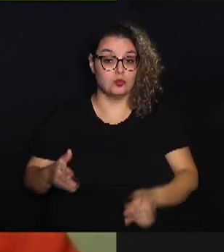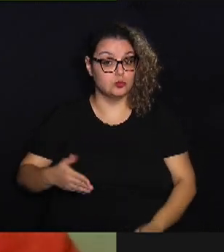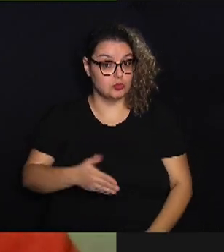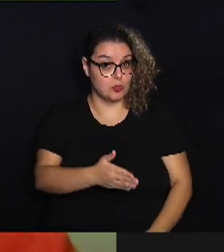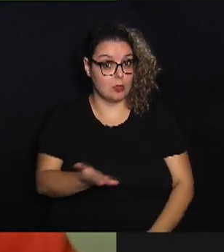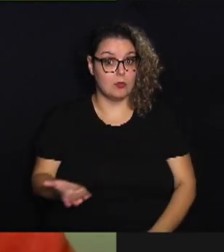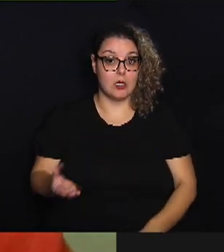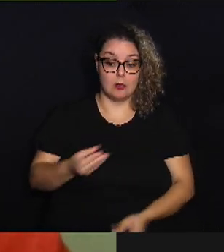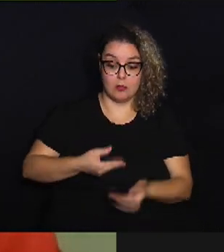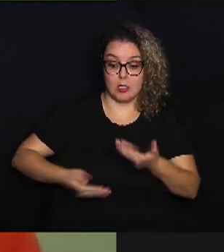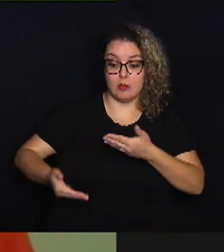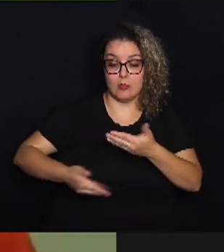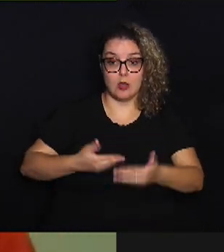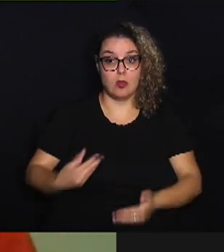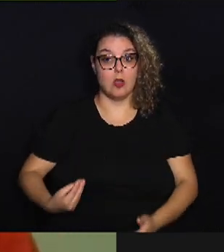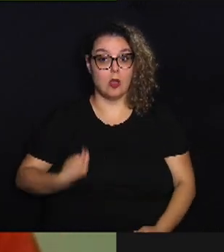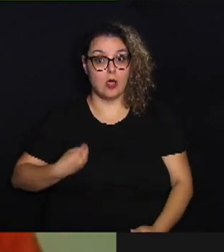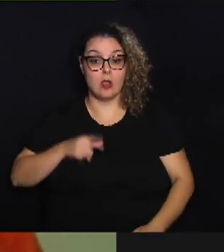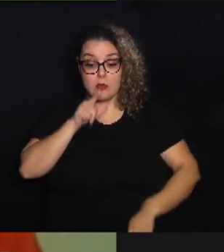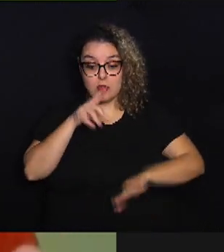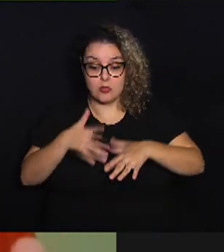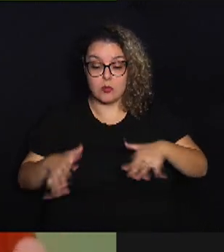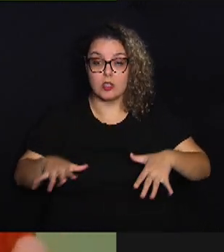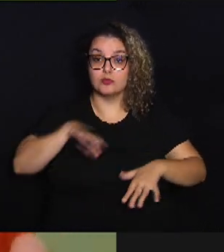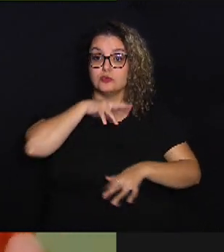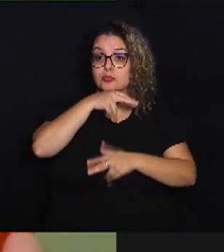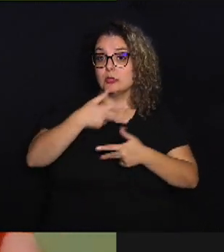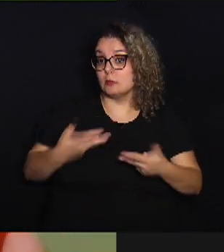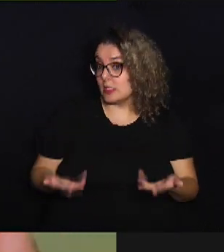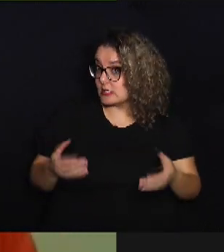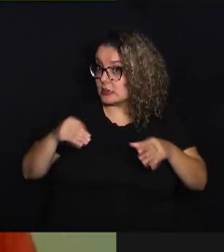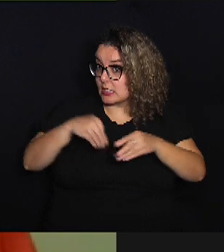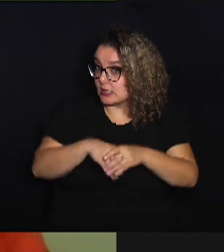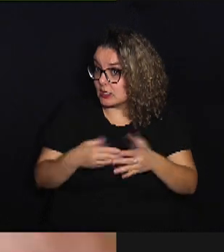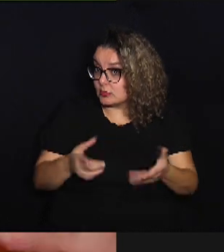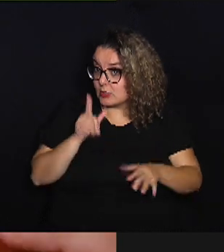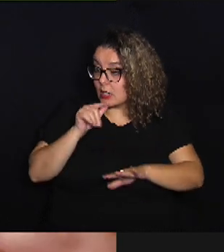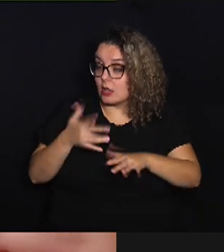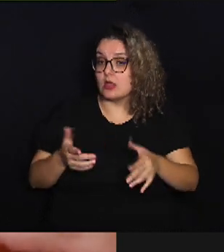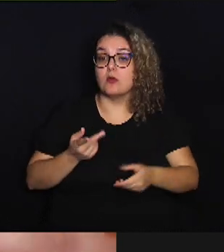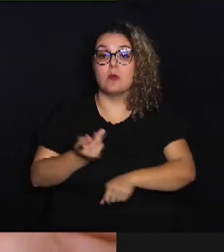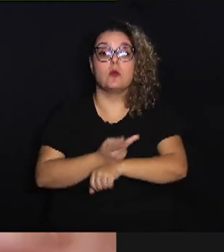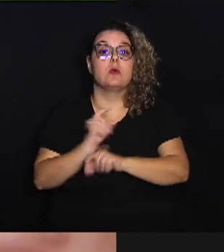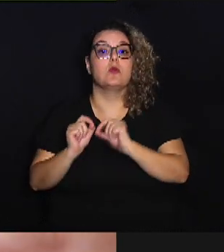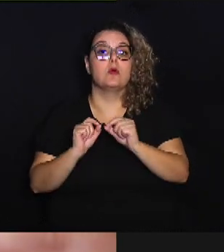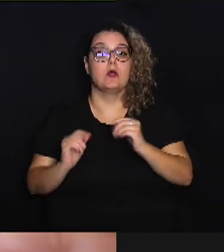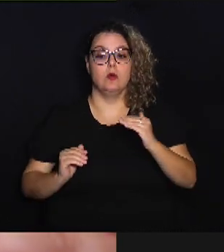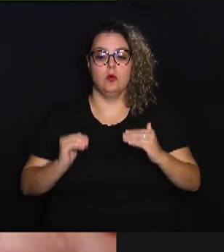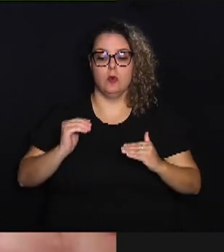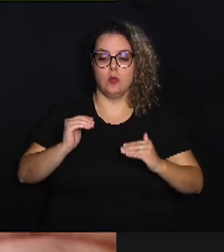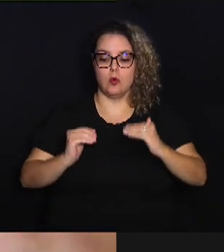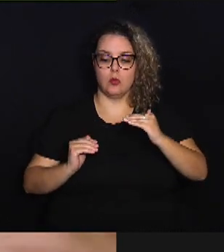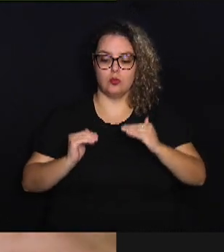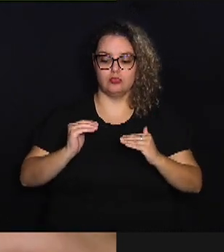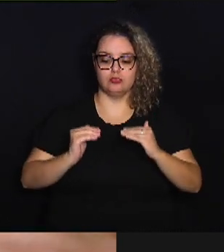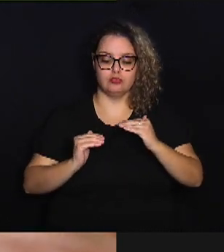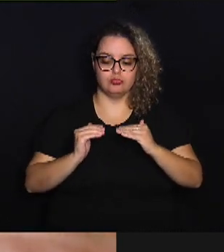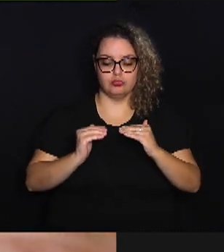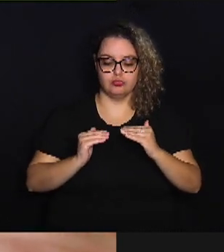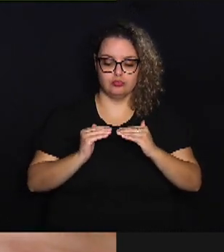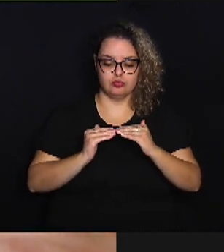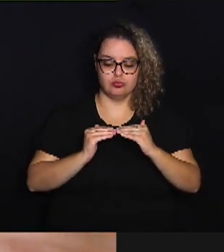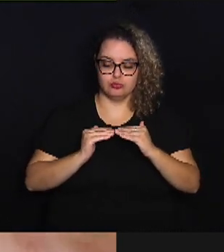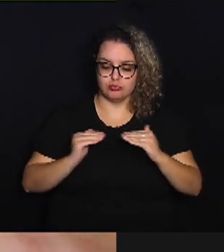interação com a vida marinha, animal, e com isso vai buscar o quê? O equilíbrio. Quando a gente